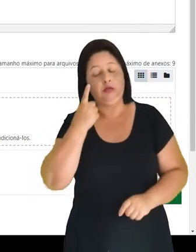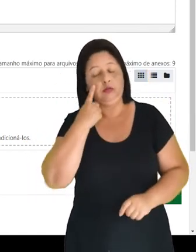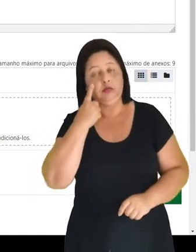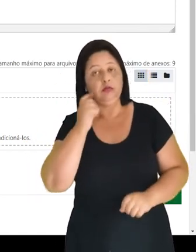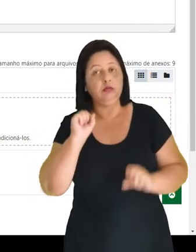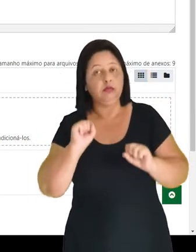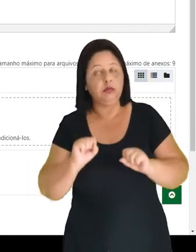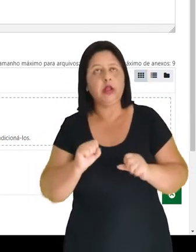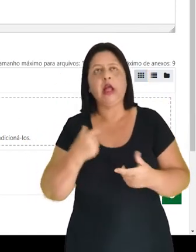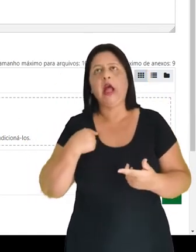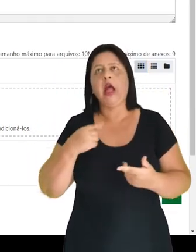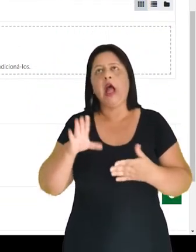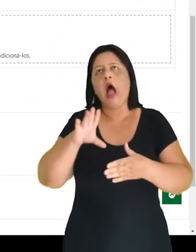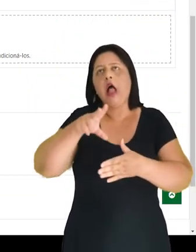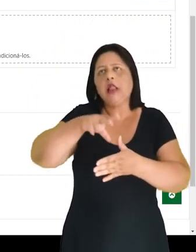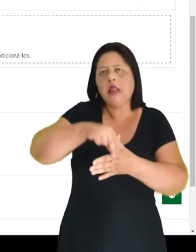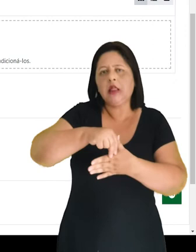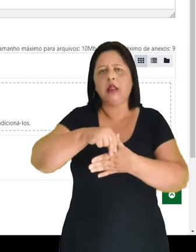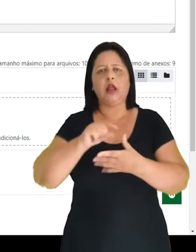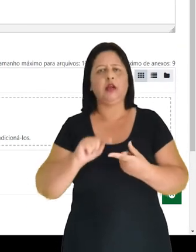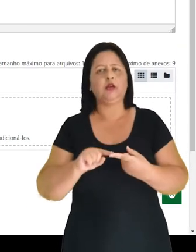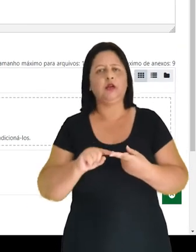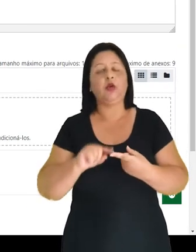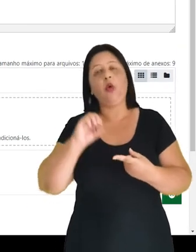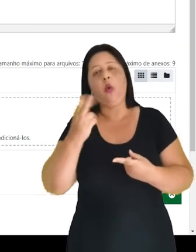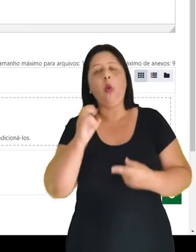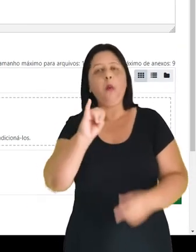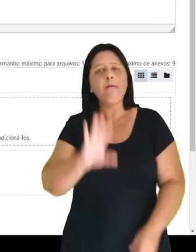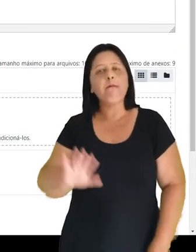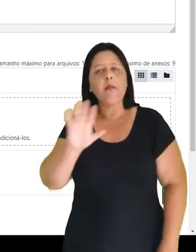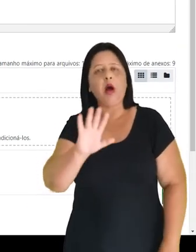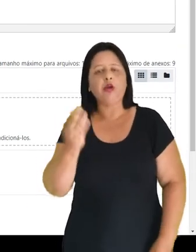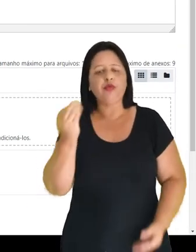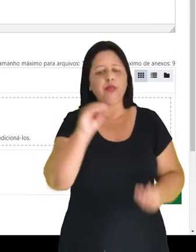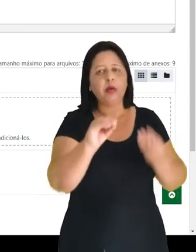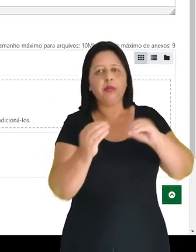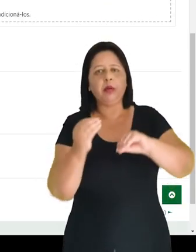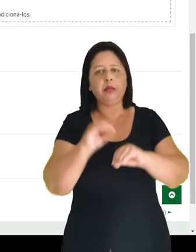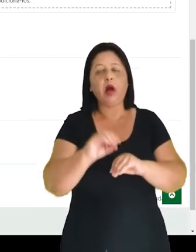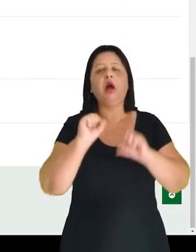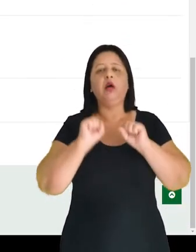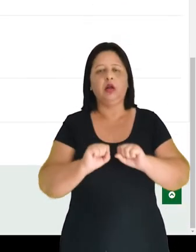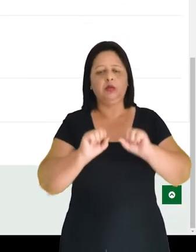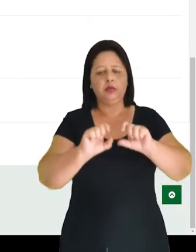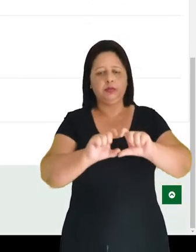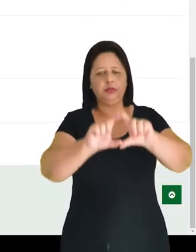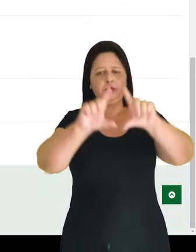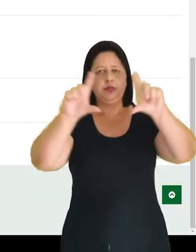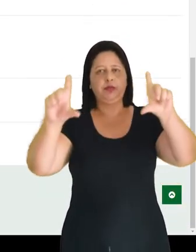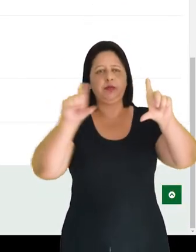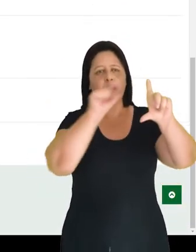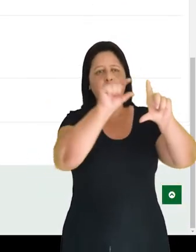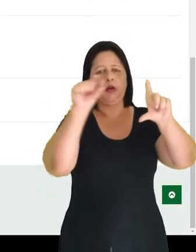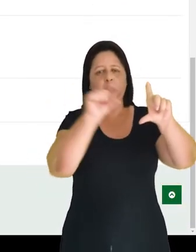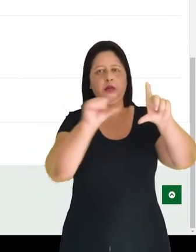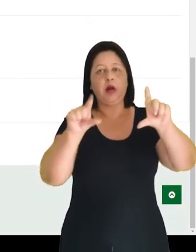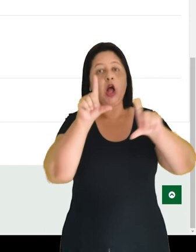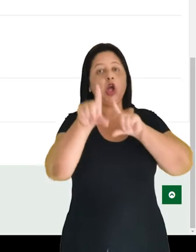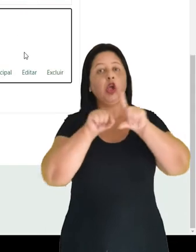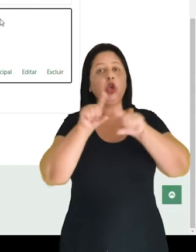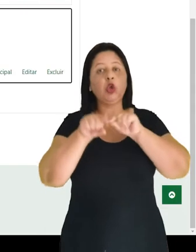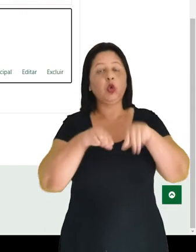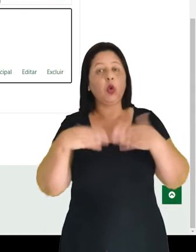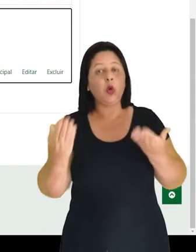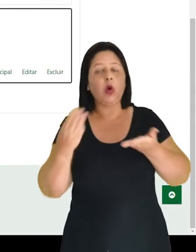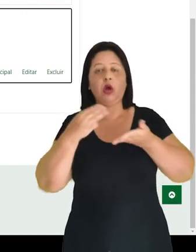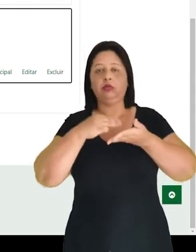inserir um anexo, precisar inserir uma imagem, você pode ampliar esse editor e depois clicar